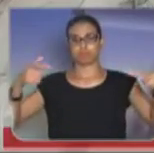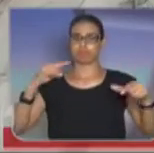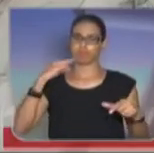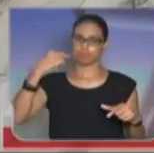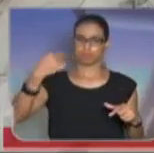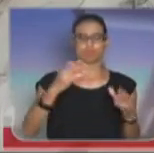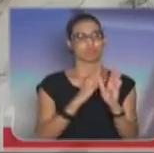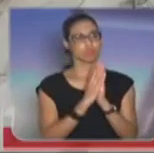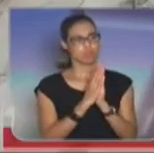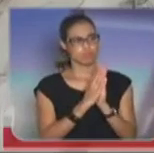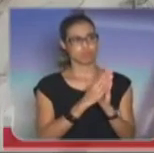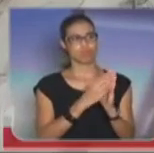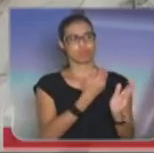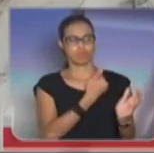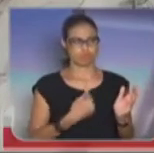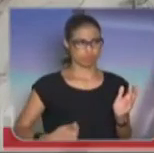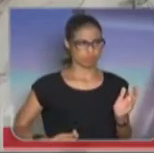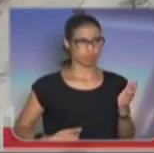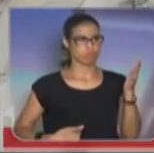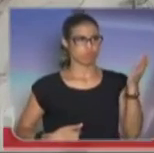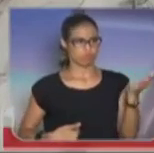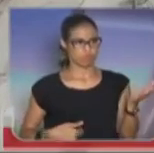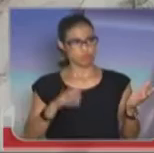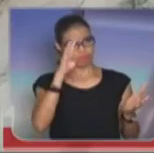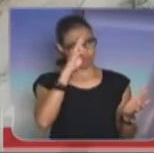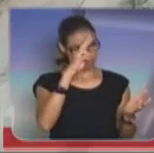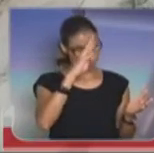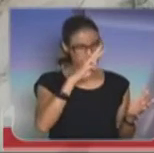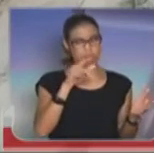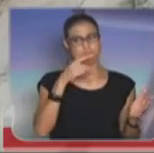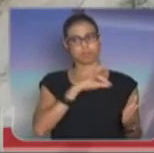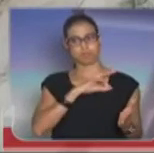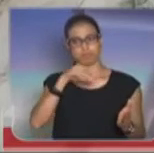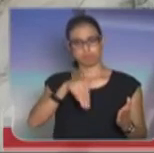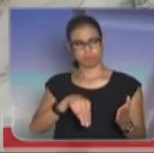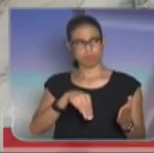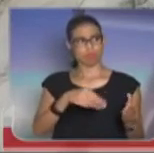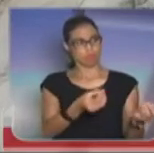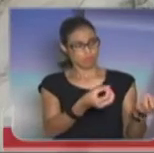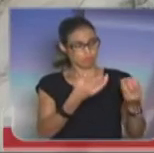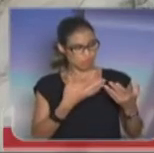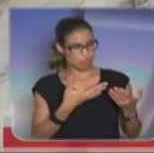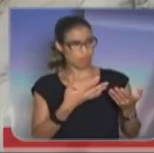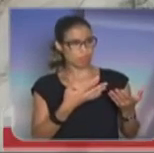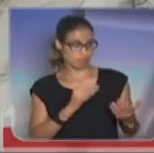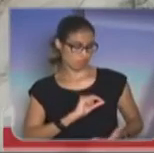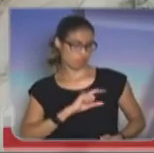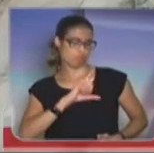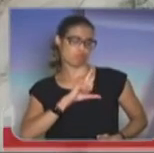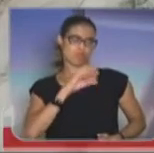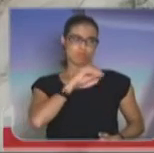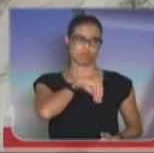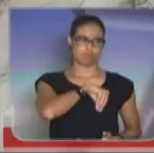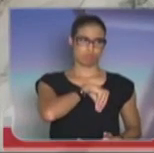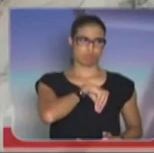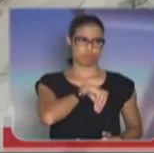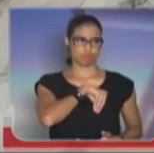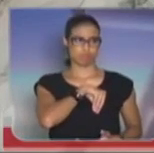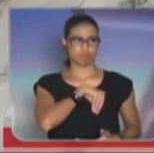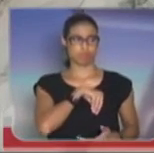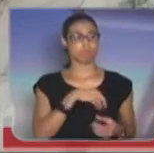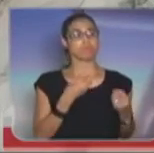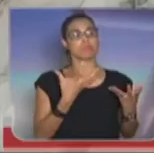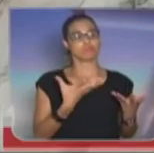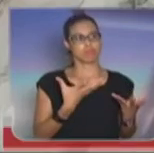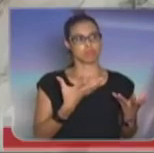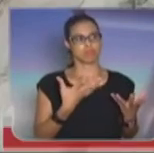por favor, se lembre da sua Polícia Militar. E nos conceda o mais rapidamente possível um aumento salarial para que nós possamos